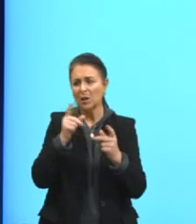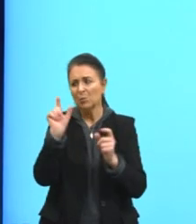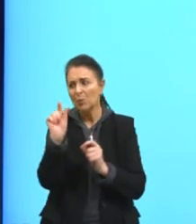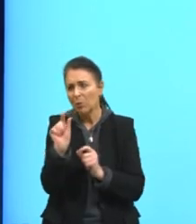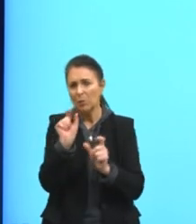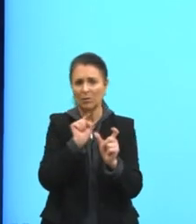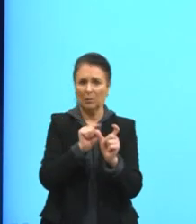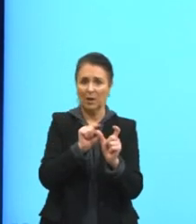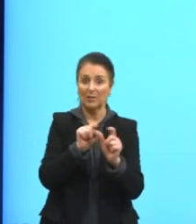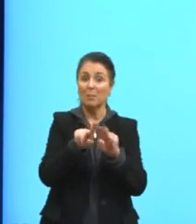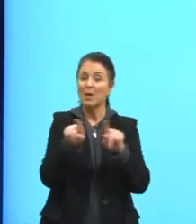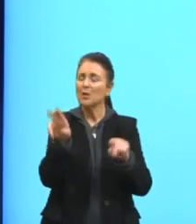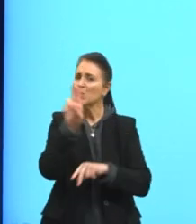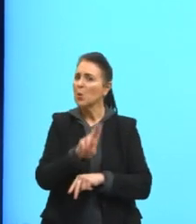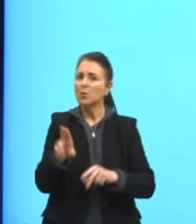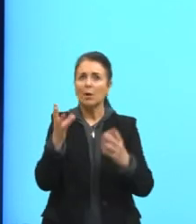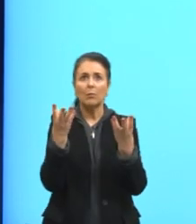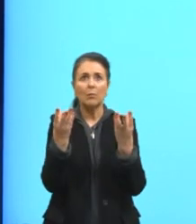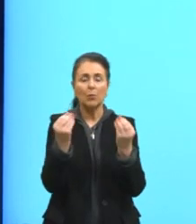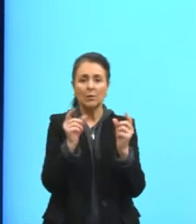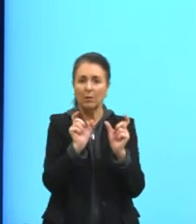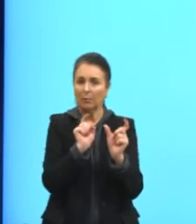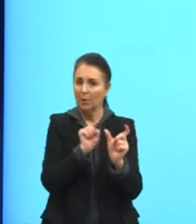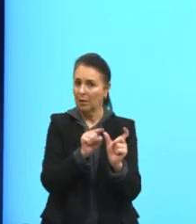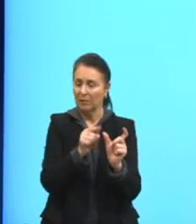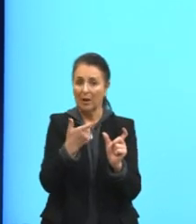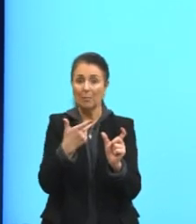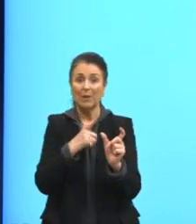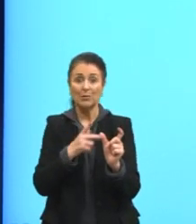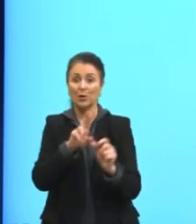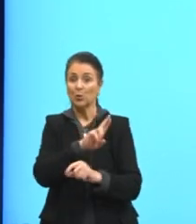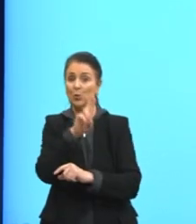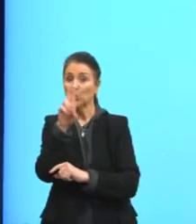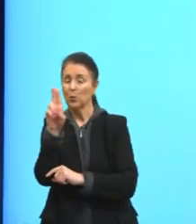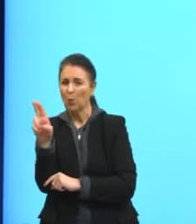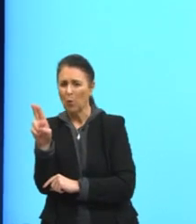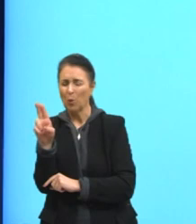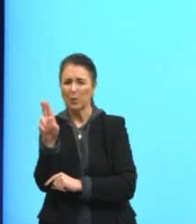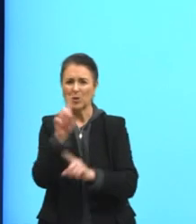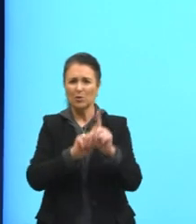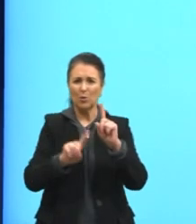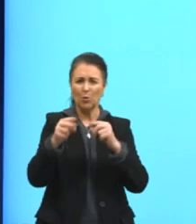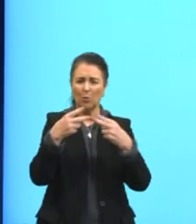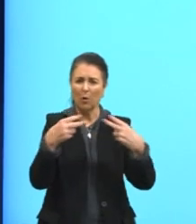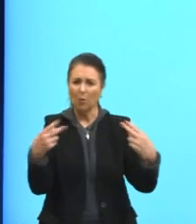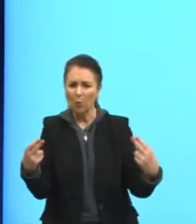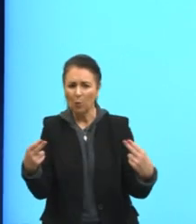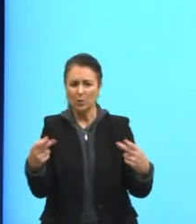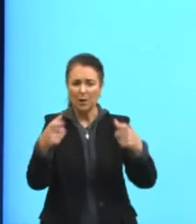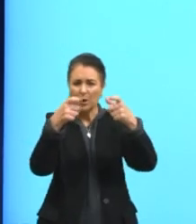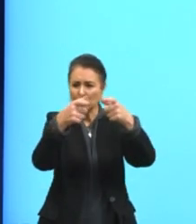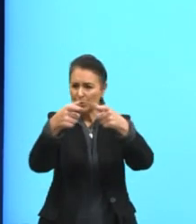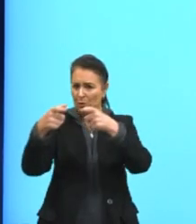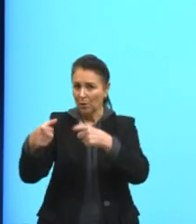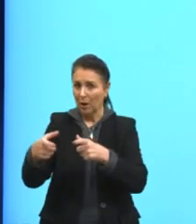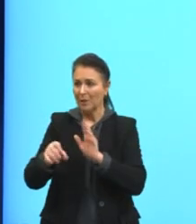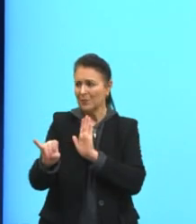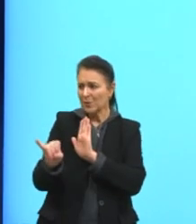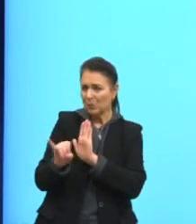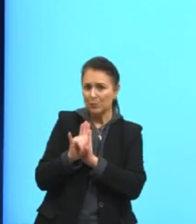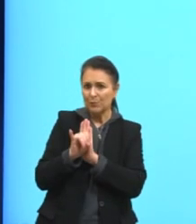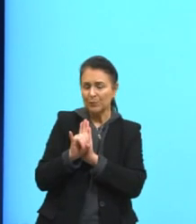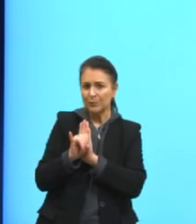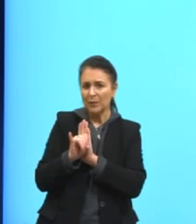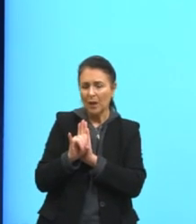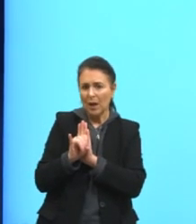termo. Não ocorrendo a nomeação direta de um ser, de um objeto ou de um lugar. Essa identificação